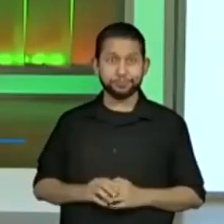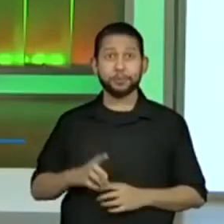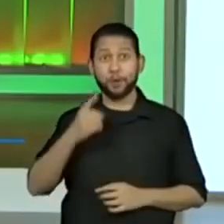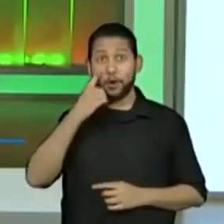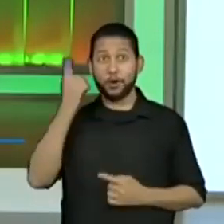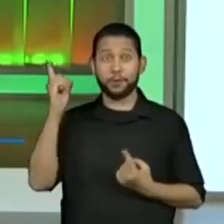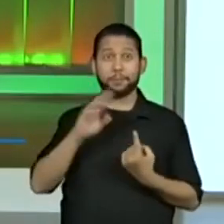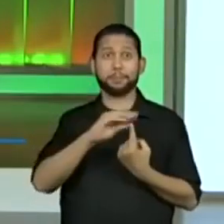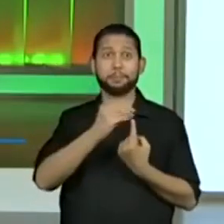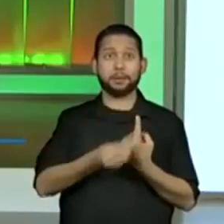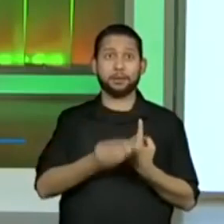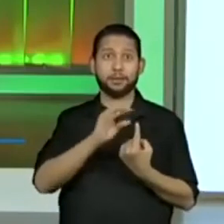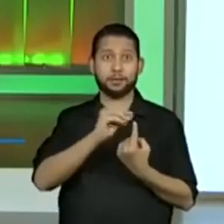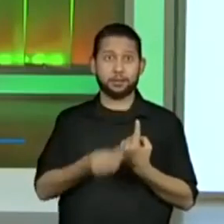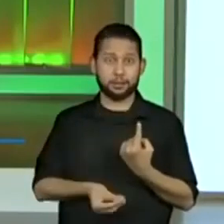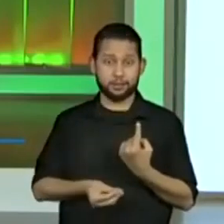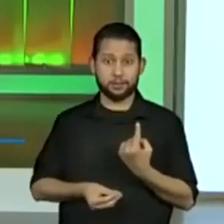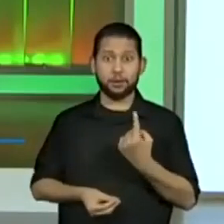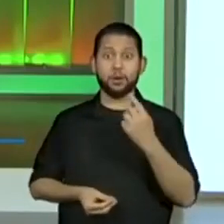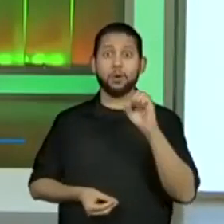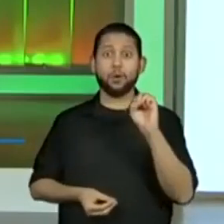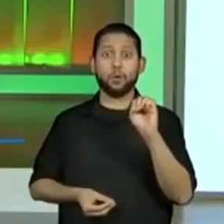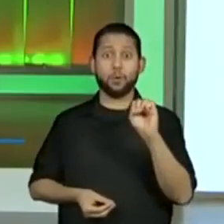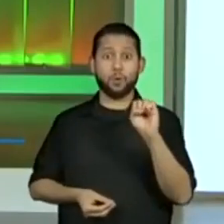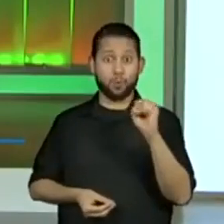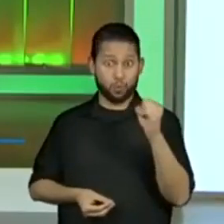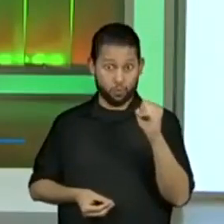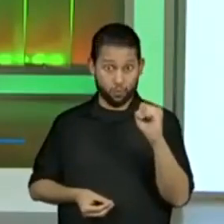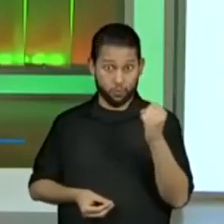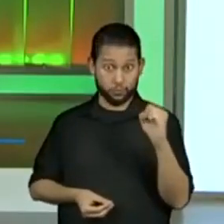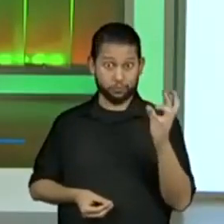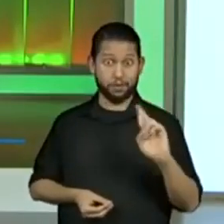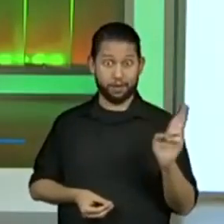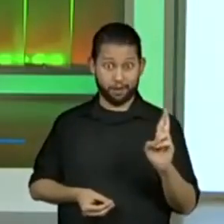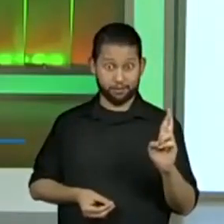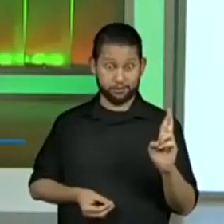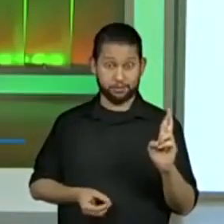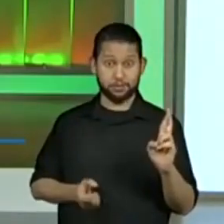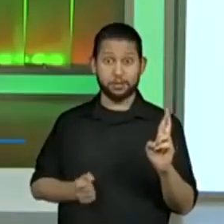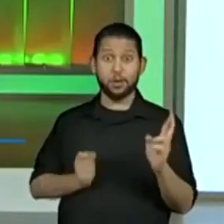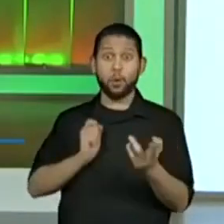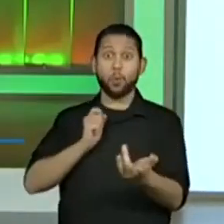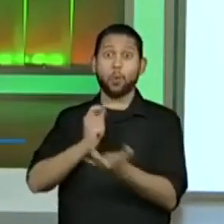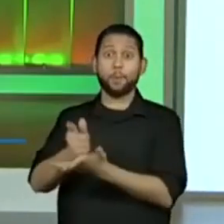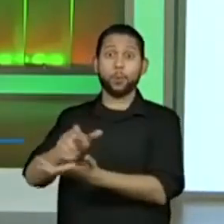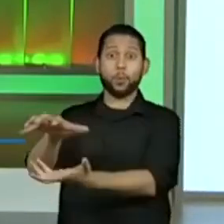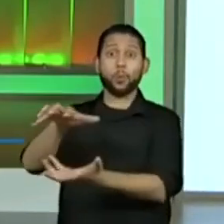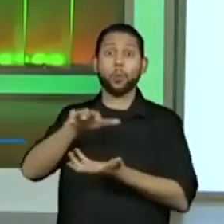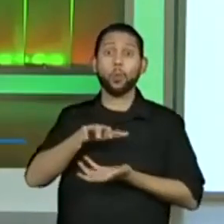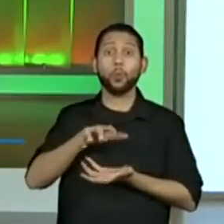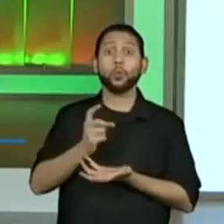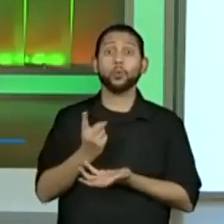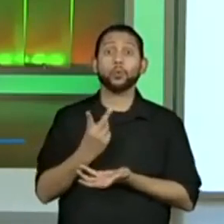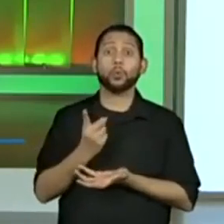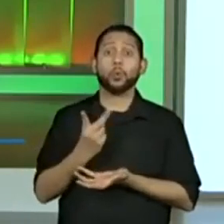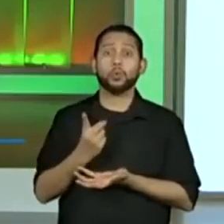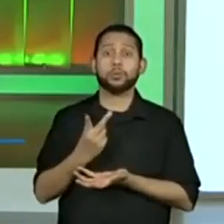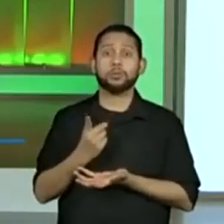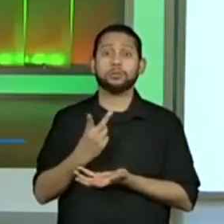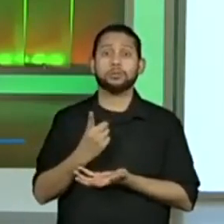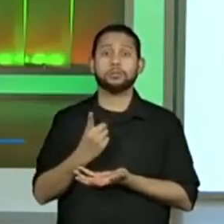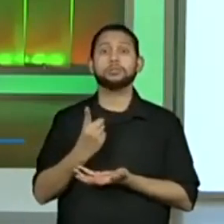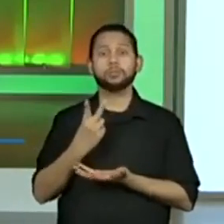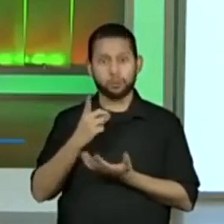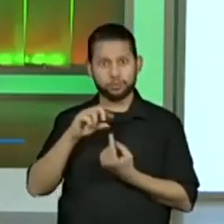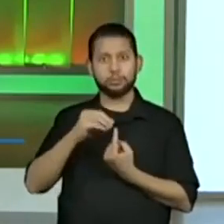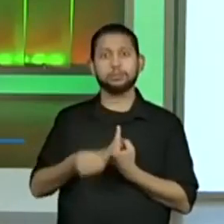Foi R$,00 a dúzia. R$,00 a dúzia. E aqui ele quer saber se cada banana custou